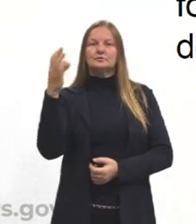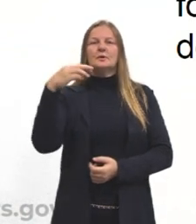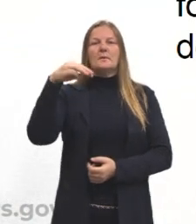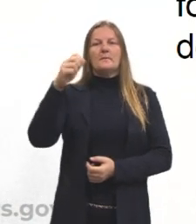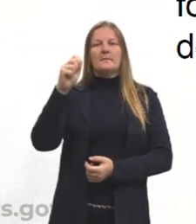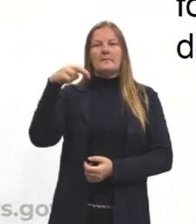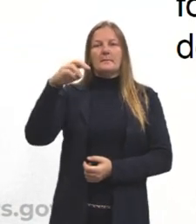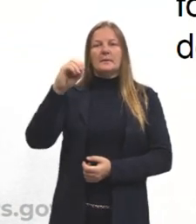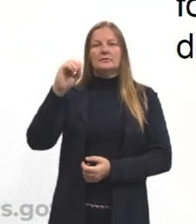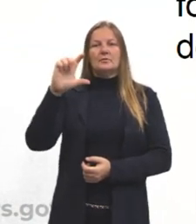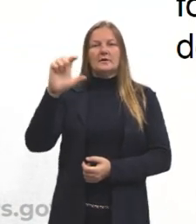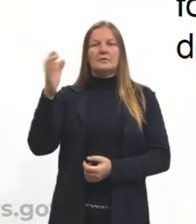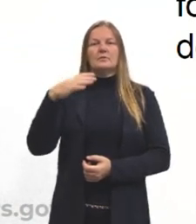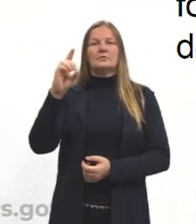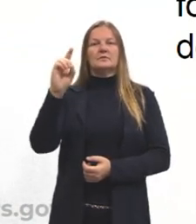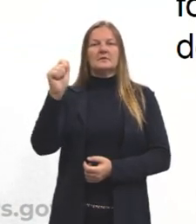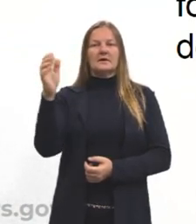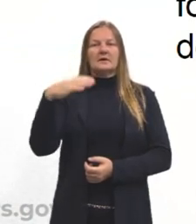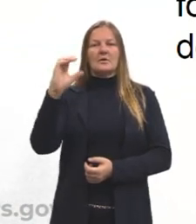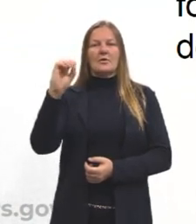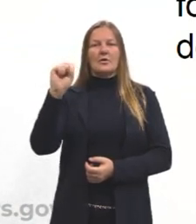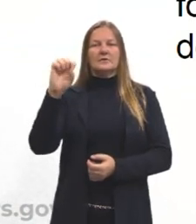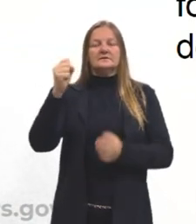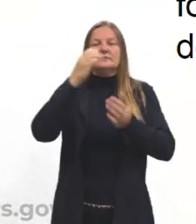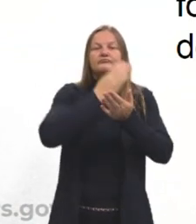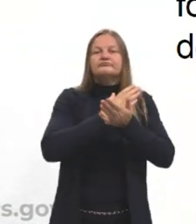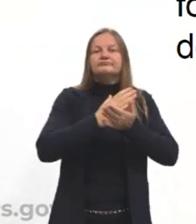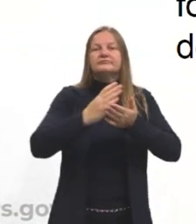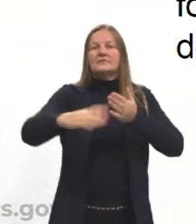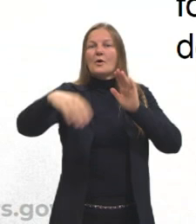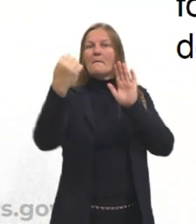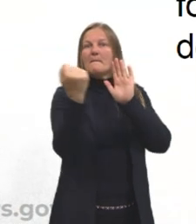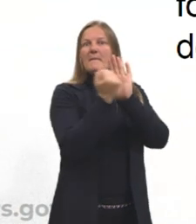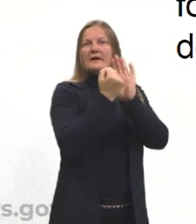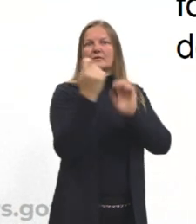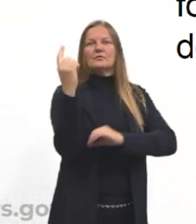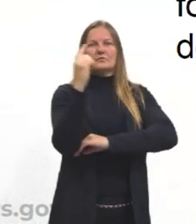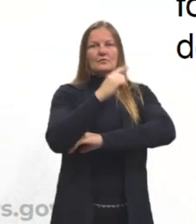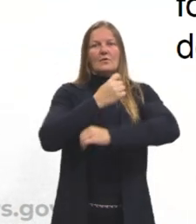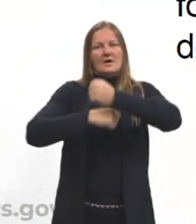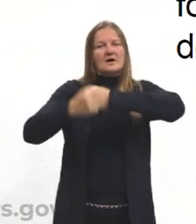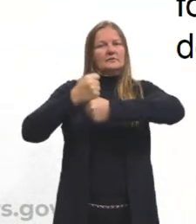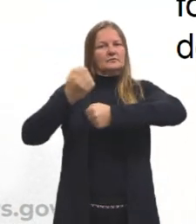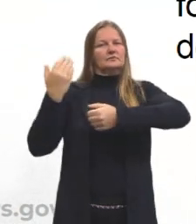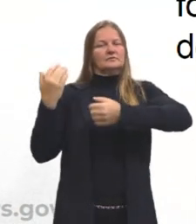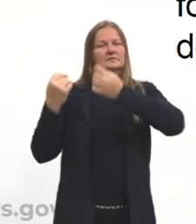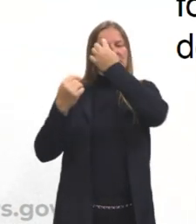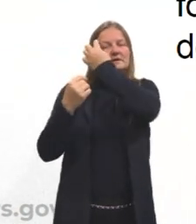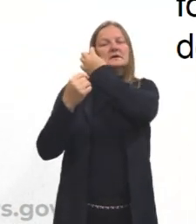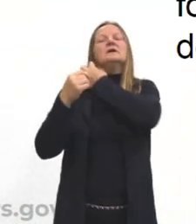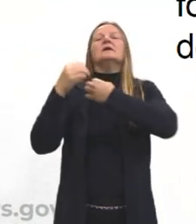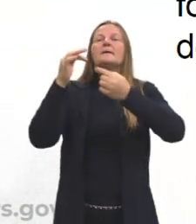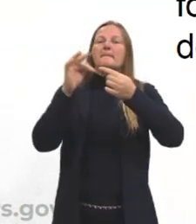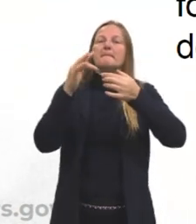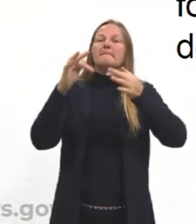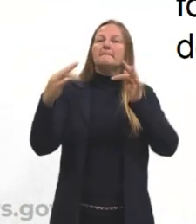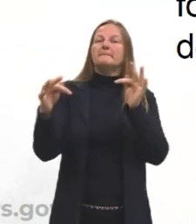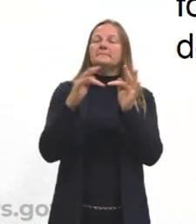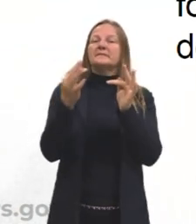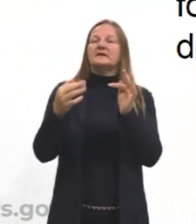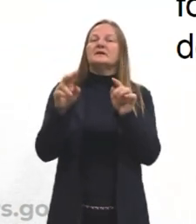como o início do arcadismo no Brasil. Também podemos chamar o arcadismo de